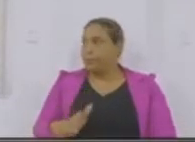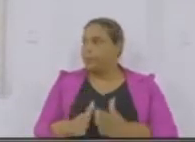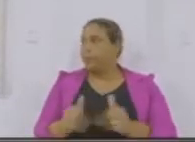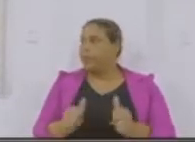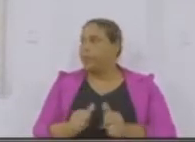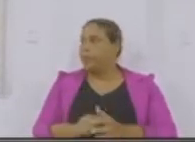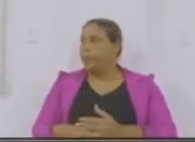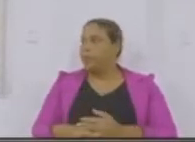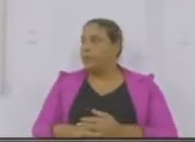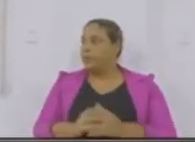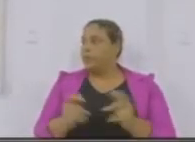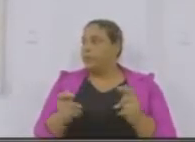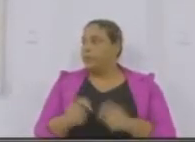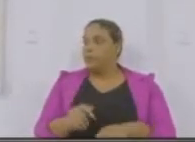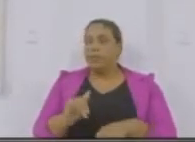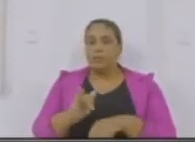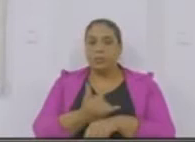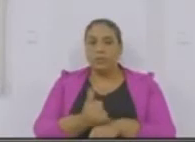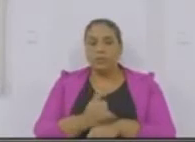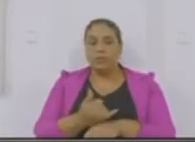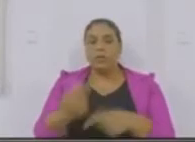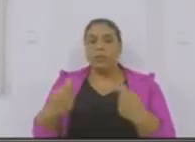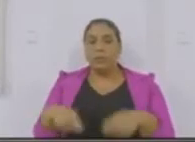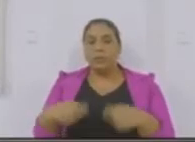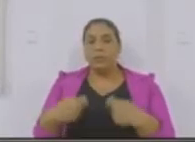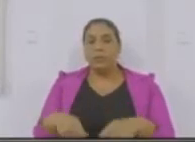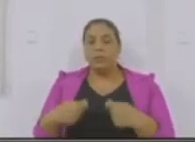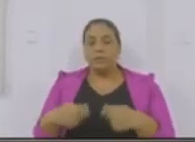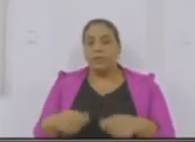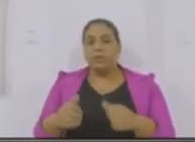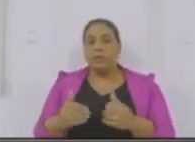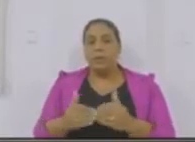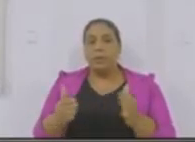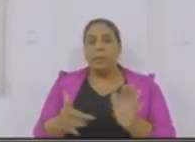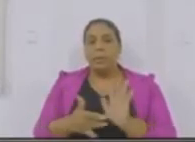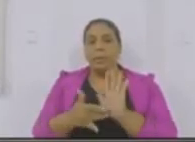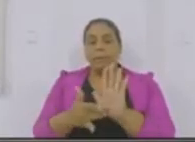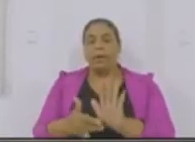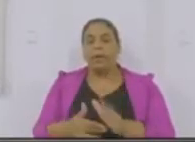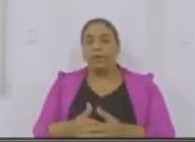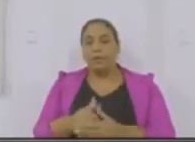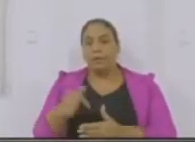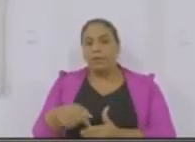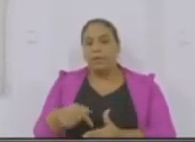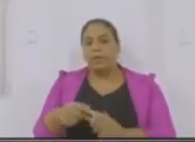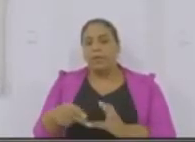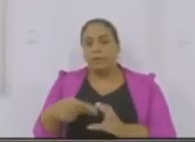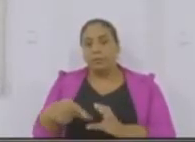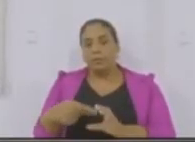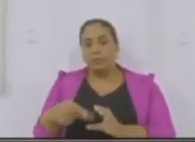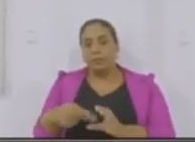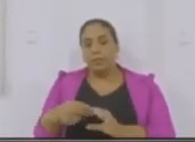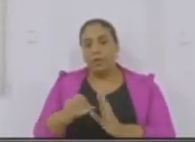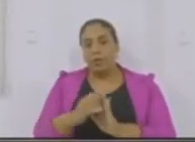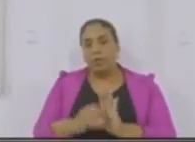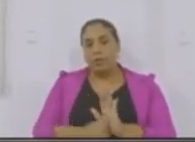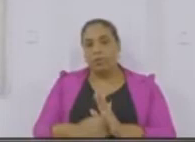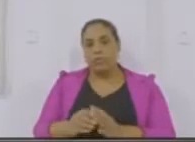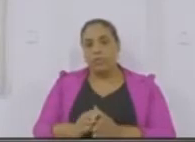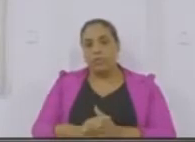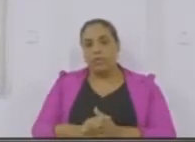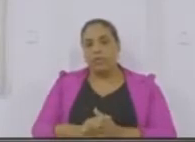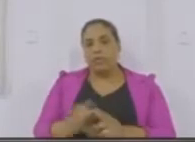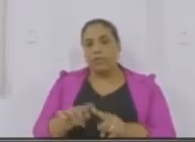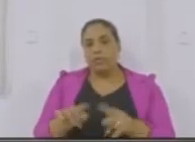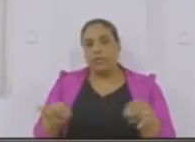providências necessárias referentes ao requerimento apresentado em plenário número 132 de 2021, onde o ofício do gabinete do